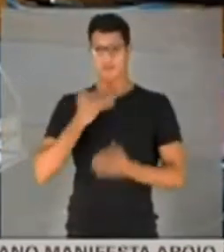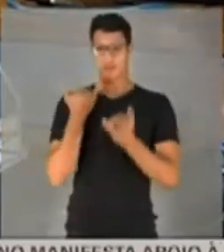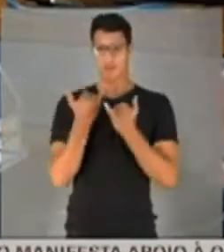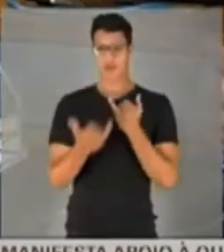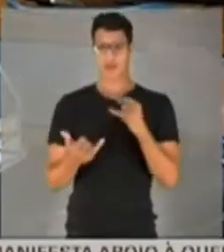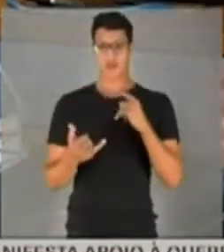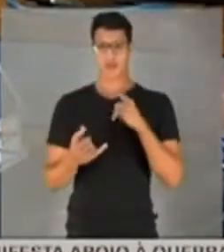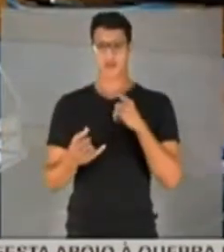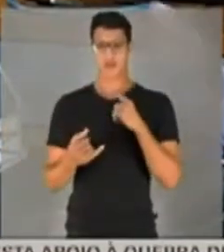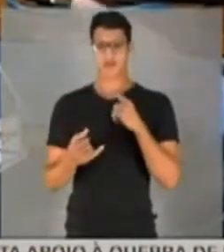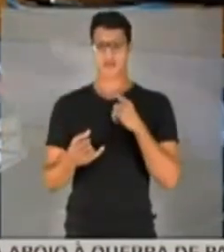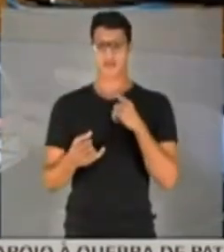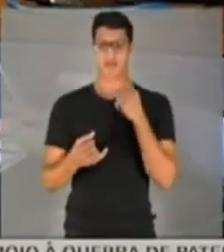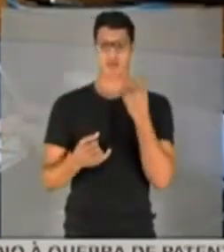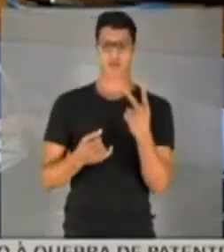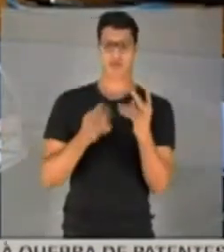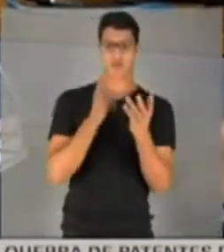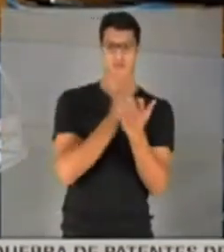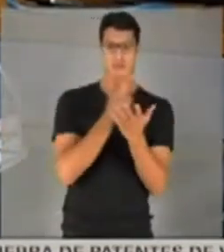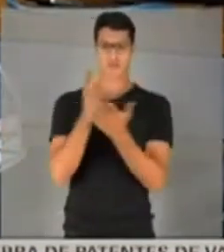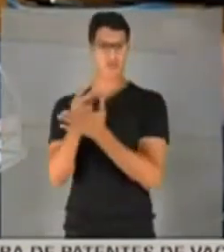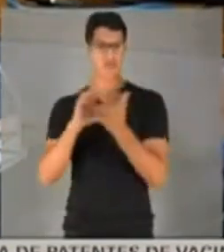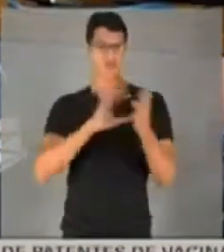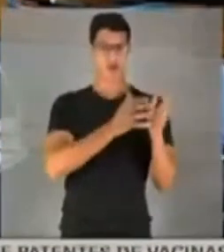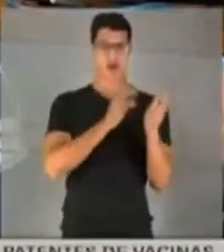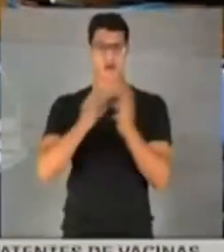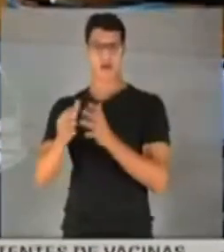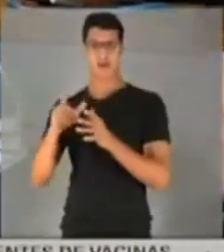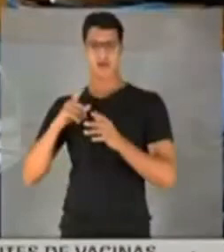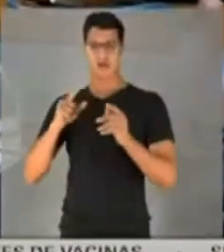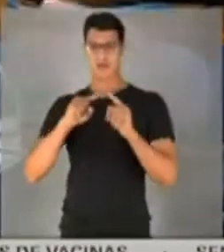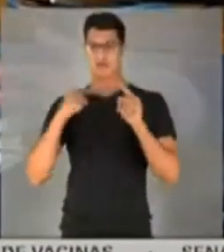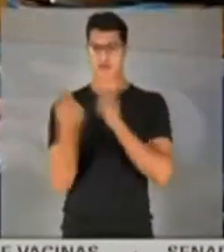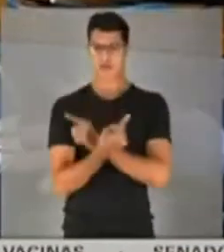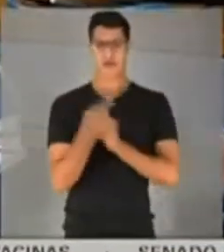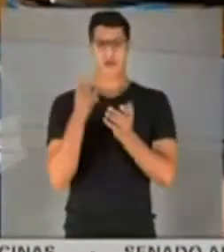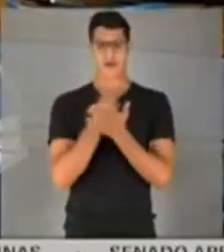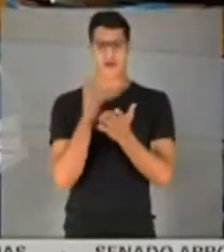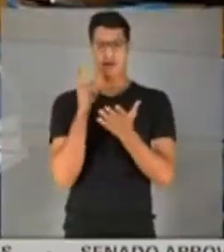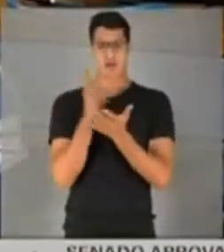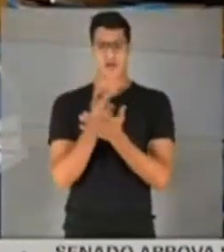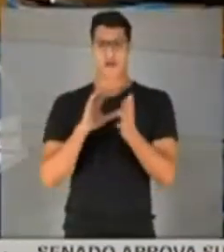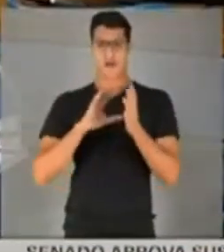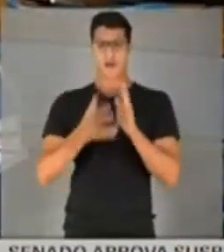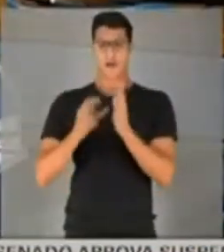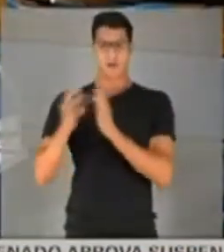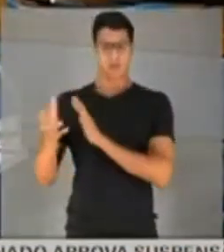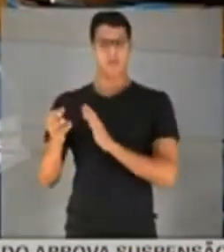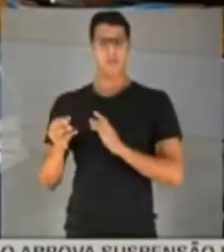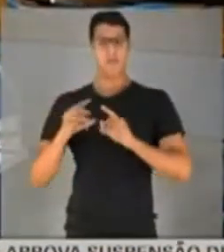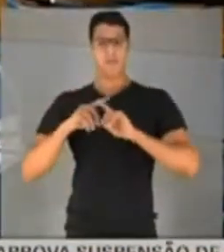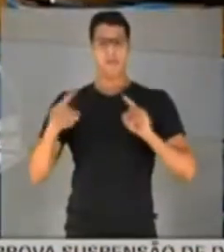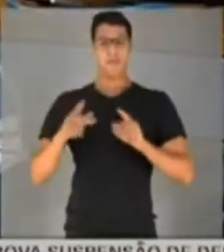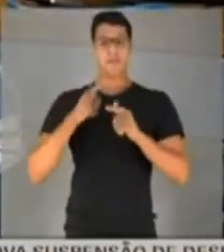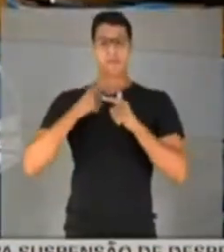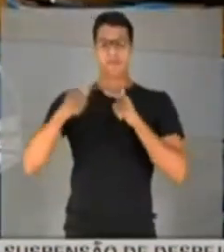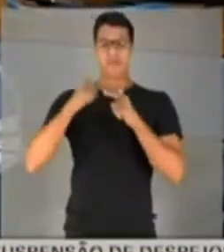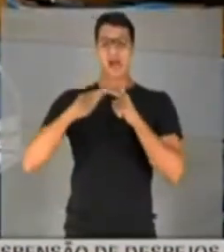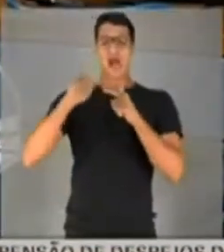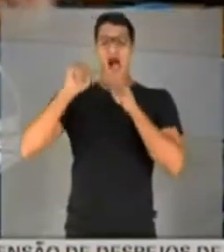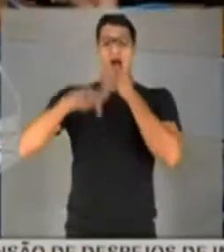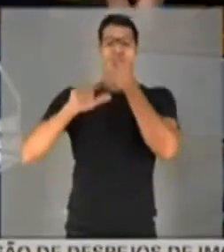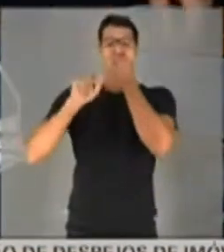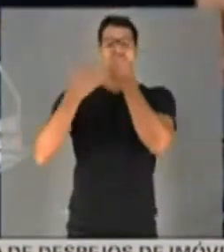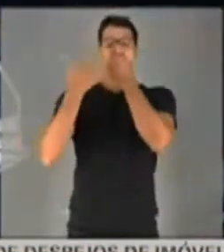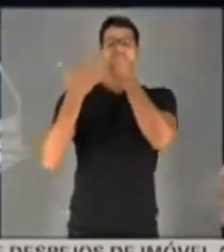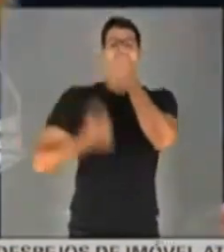presidente, tem um, os dois são do mesmo partido, ele pode ter as divergências que tiver, embora sejam do mesmo partido, mas o problema é que não